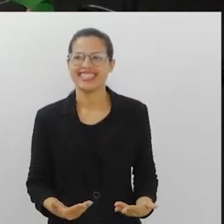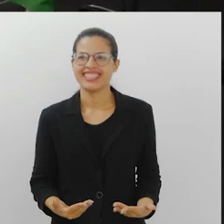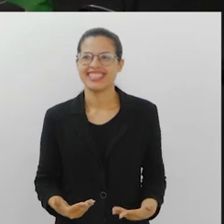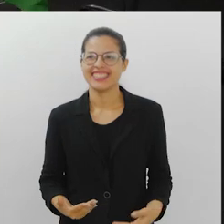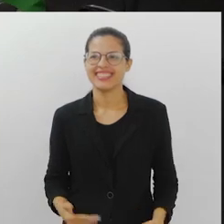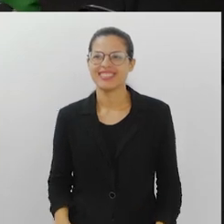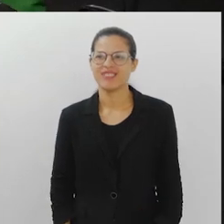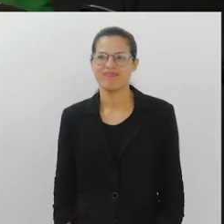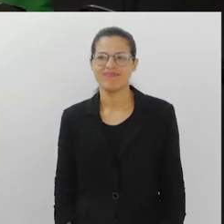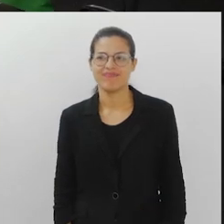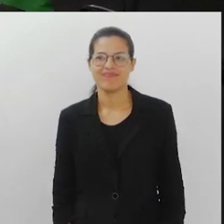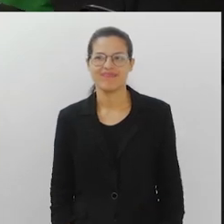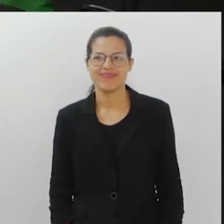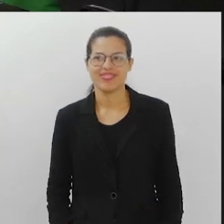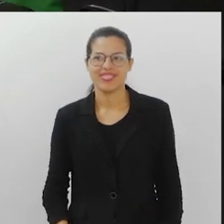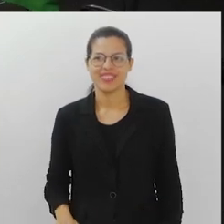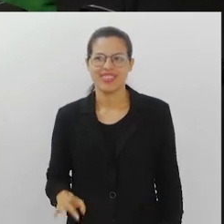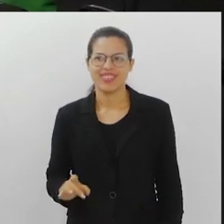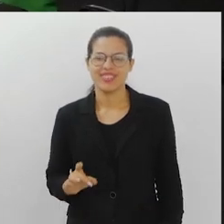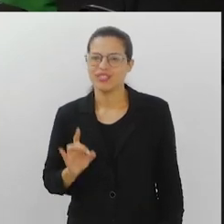Não vai comprar na tona.